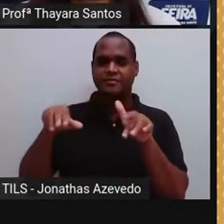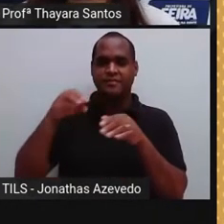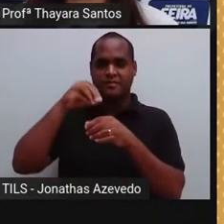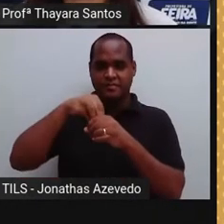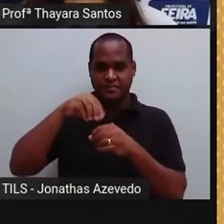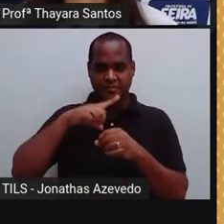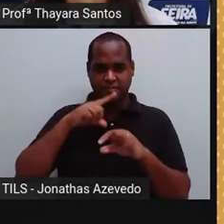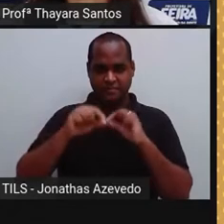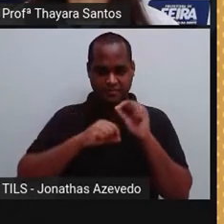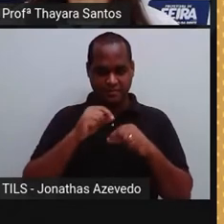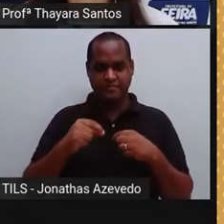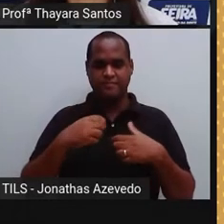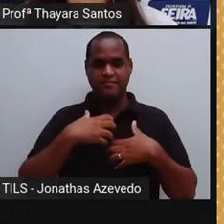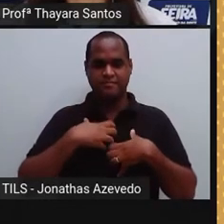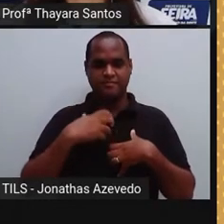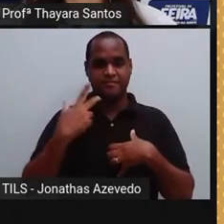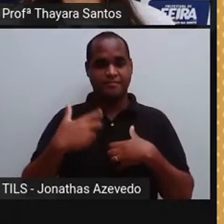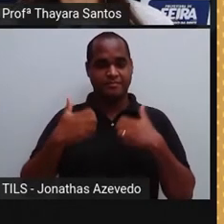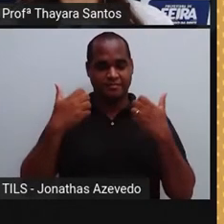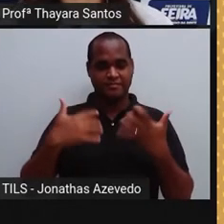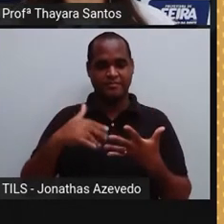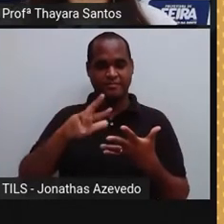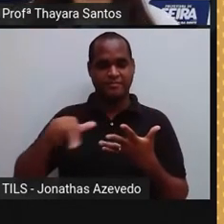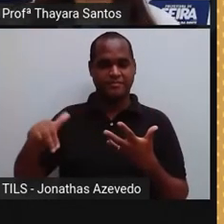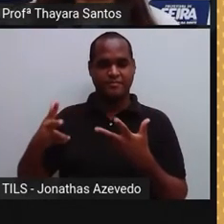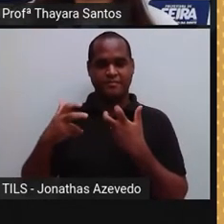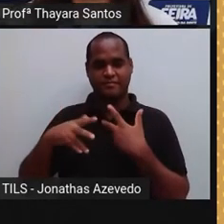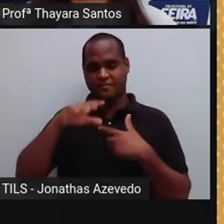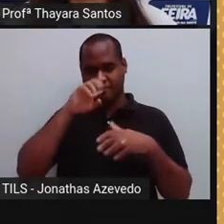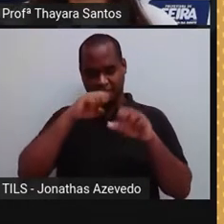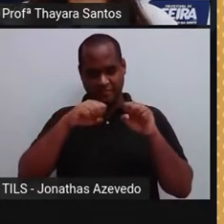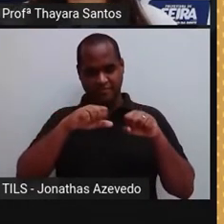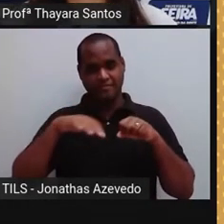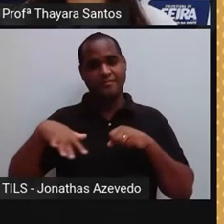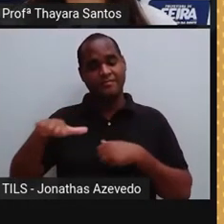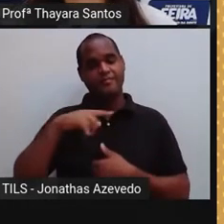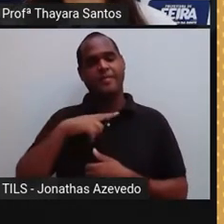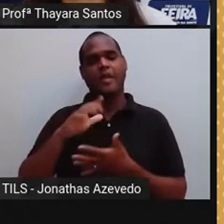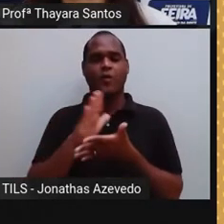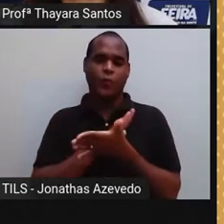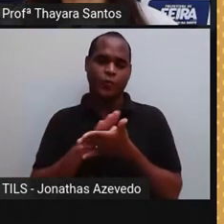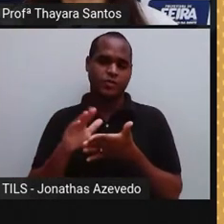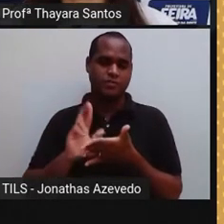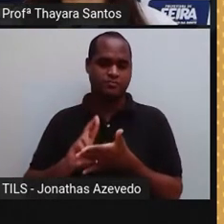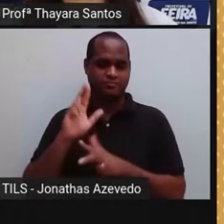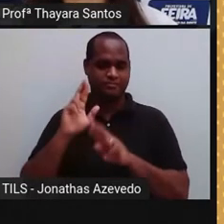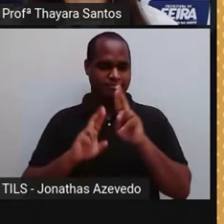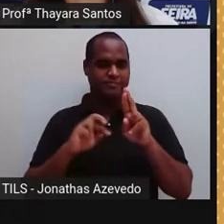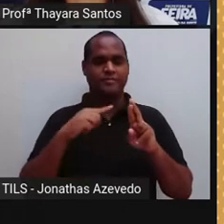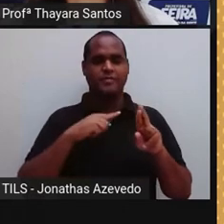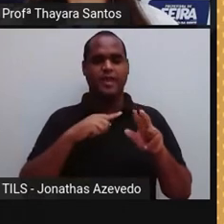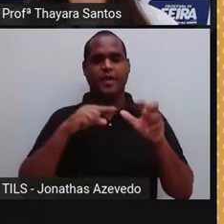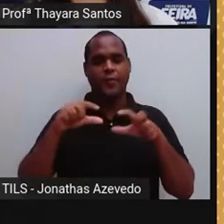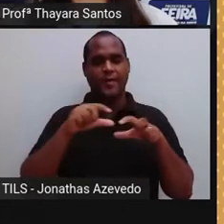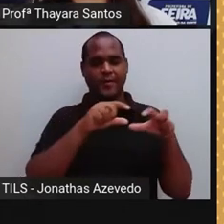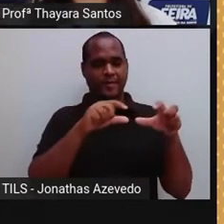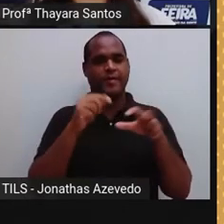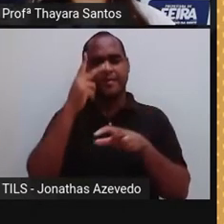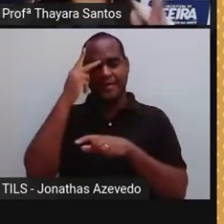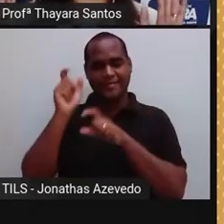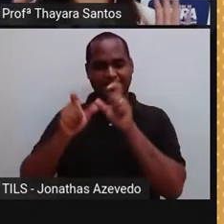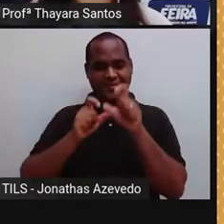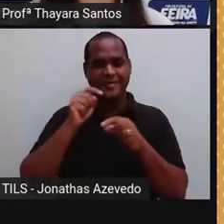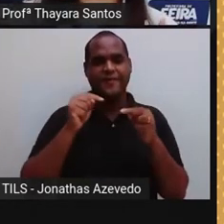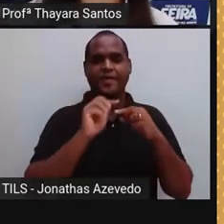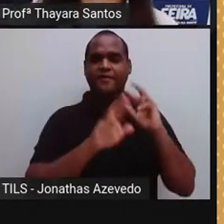no ar e é por meio desse sentido que a gente consegue sentir os cheiros do ambiente. E alguns autores estimam que o ser humano seja capaz de